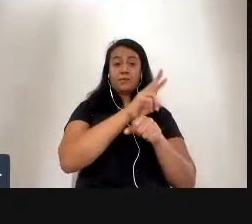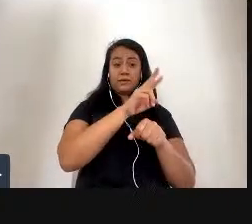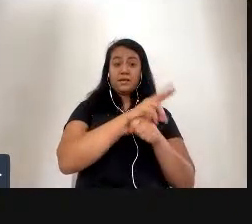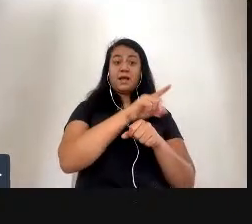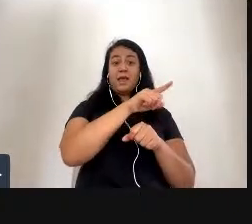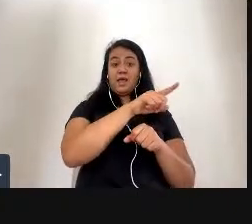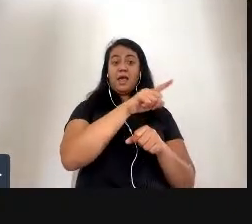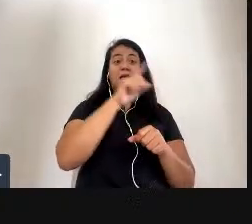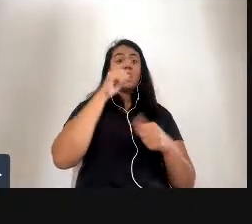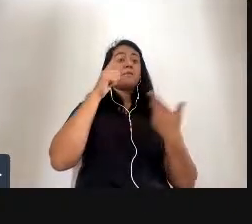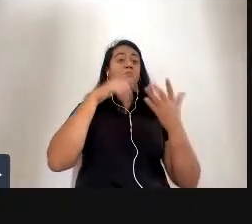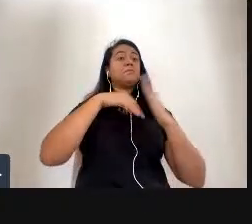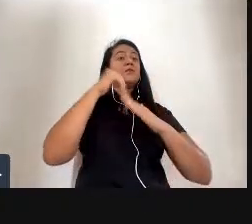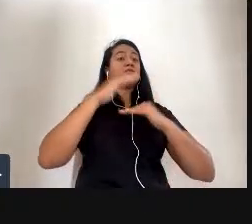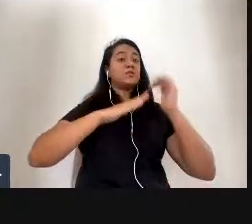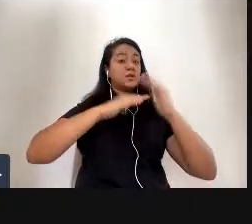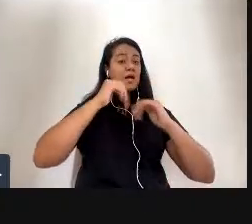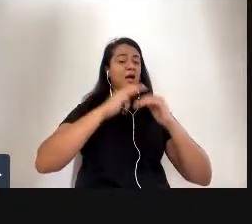mãe